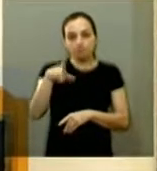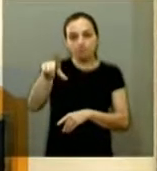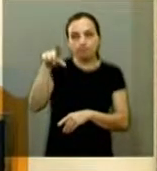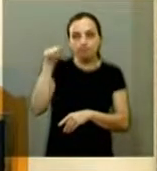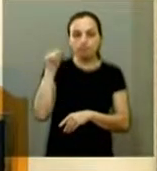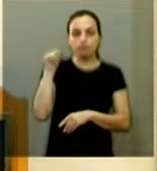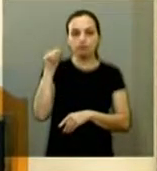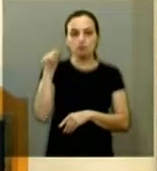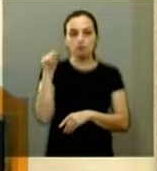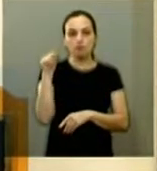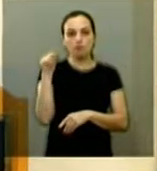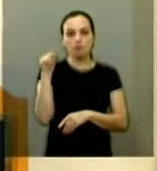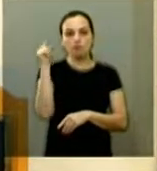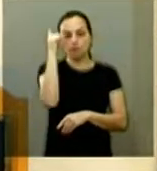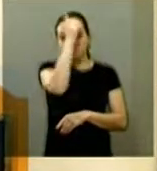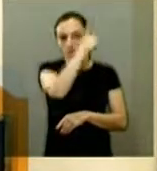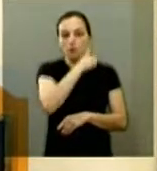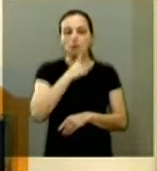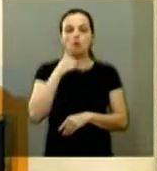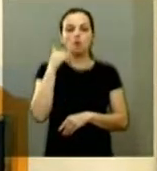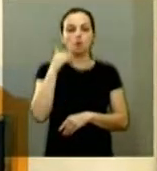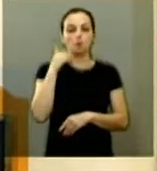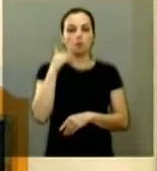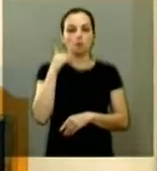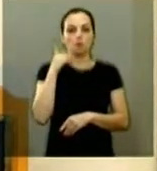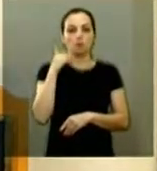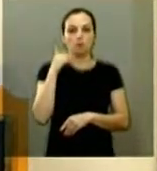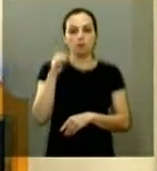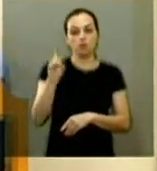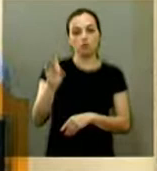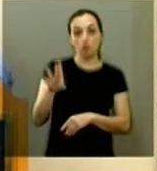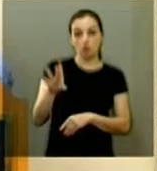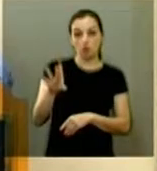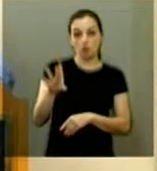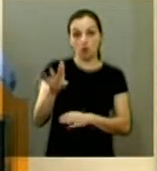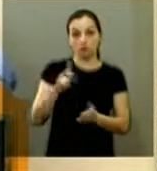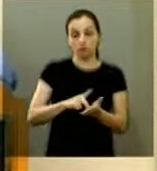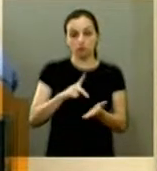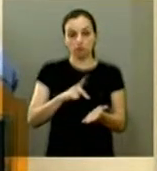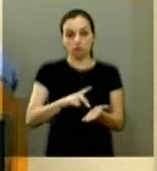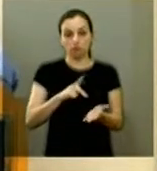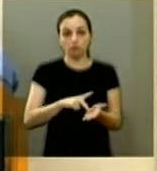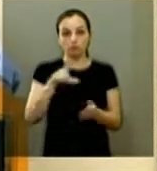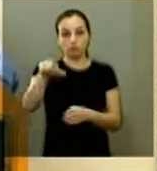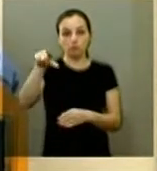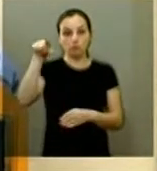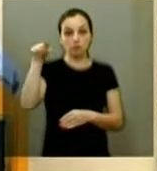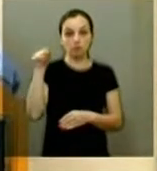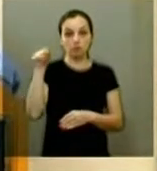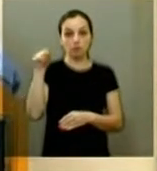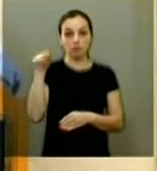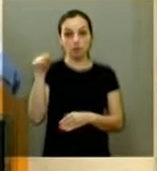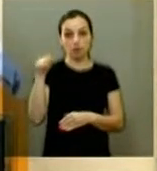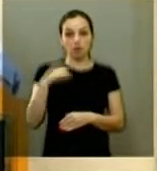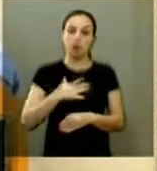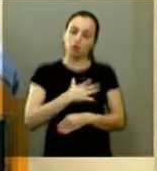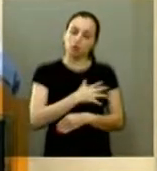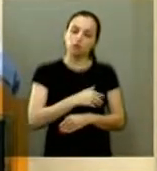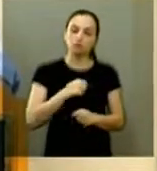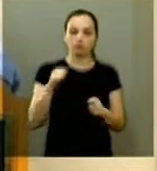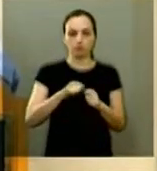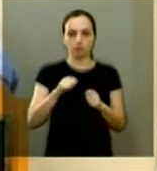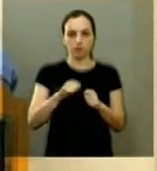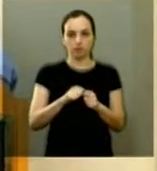no domingo não é necessariamente a escolha que eu gostaria de fazer.